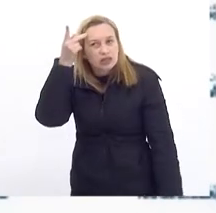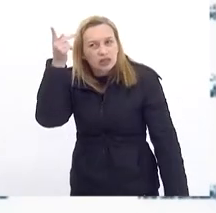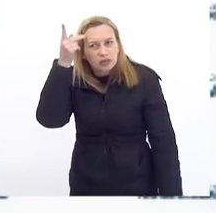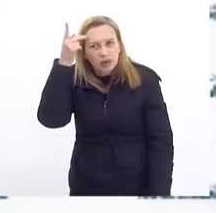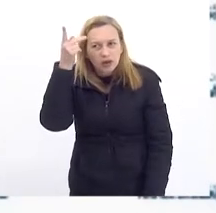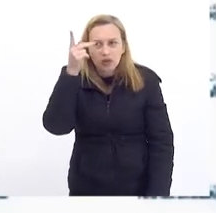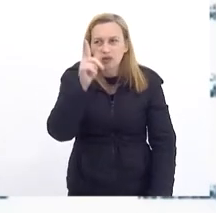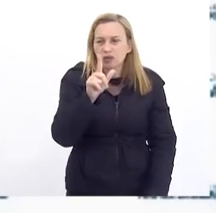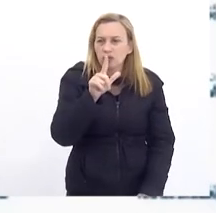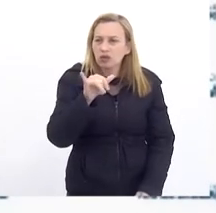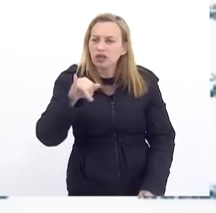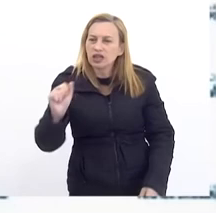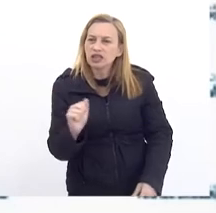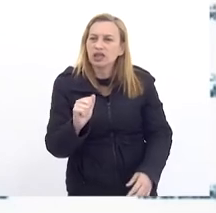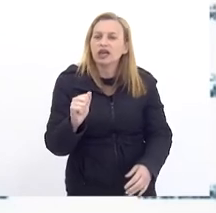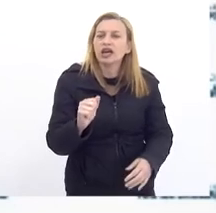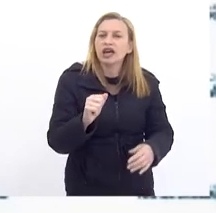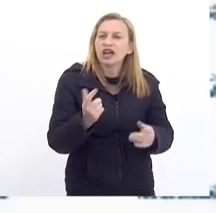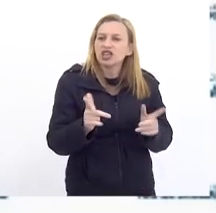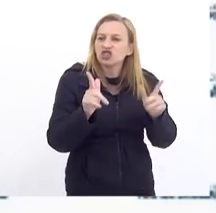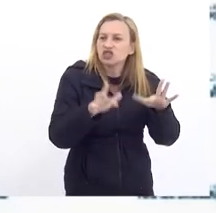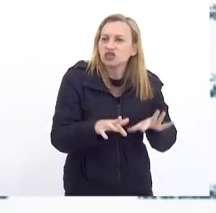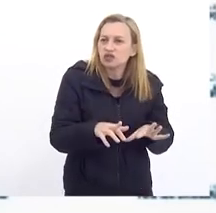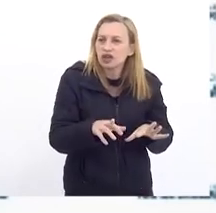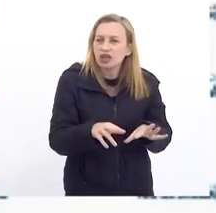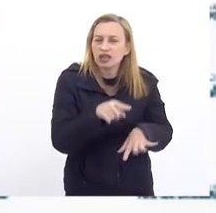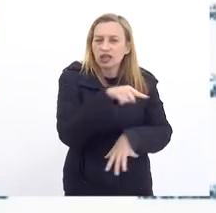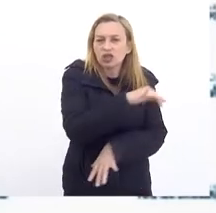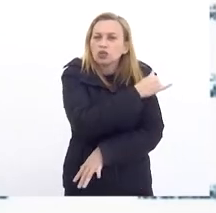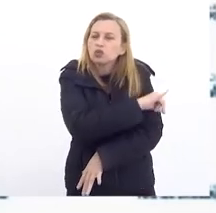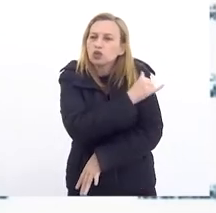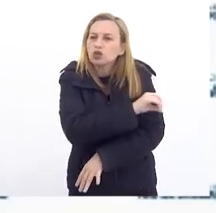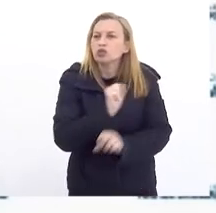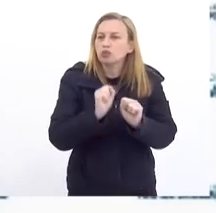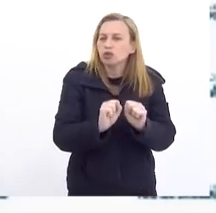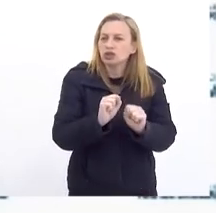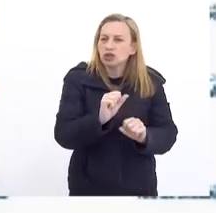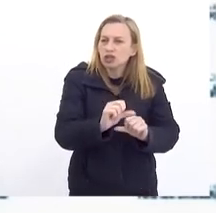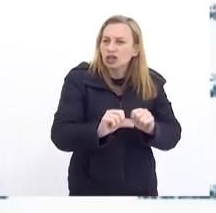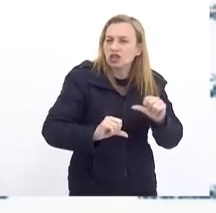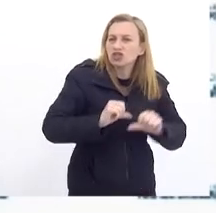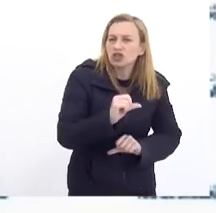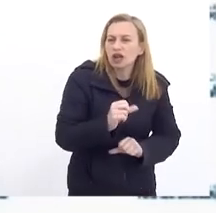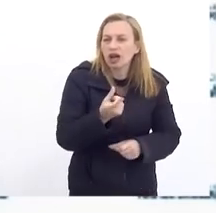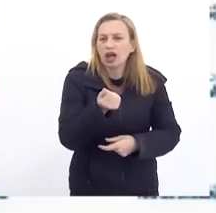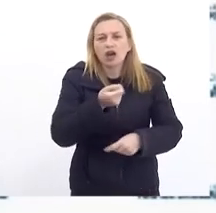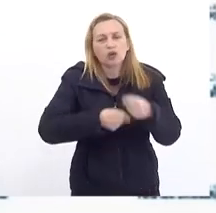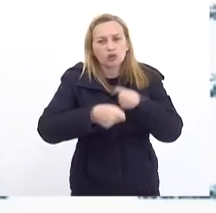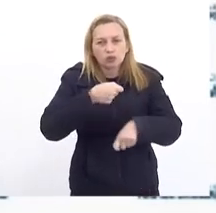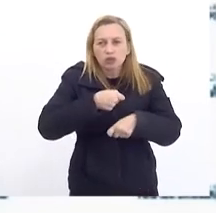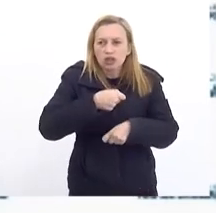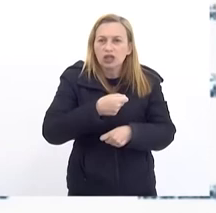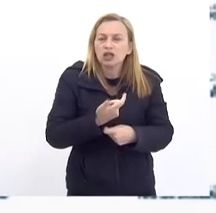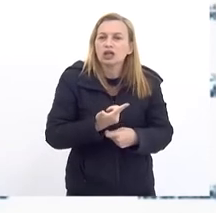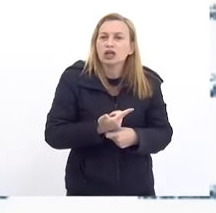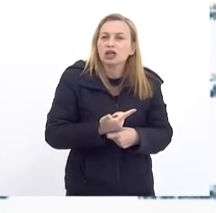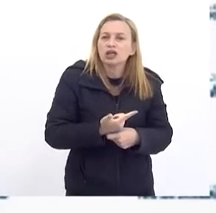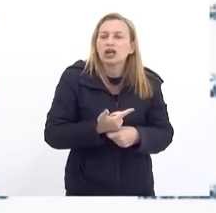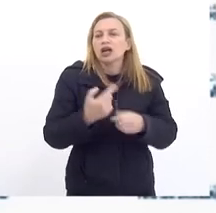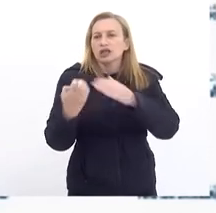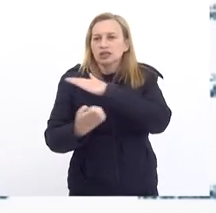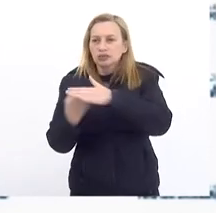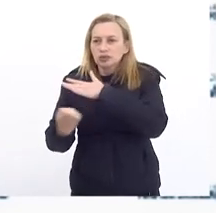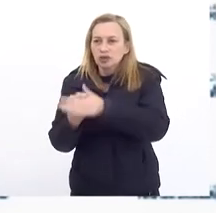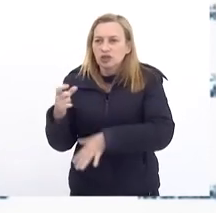alíquota É muito diferente Da praticada no Rio Isso poderia gerar Economia E aí As empresas